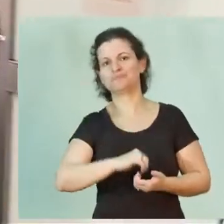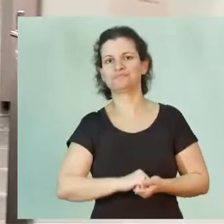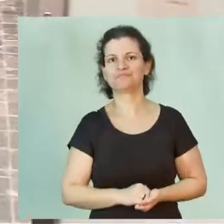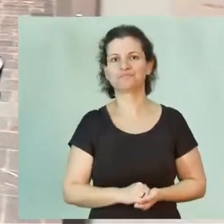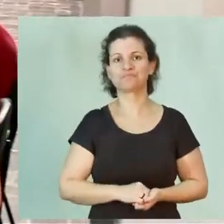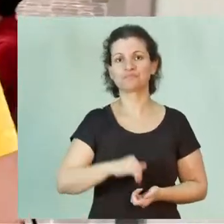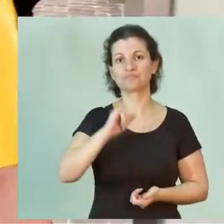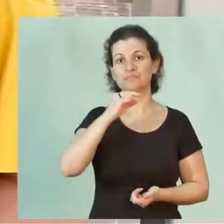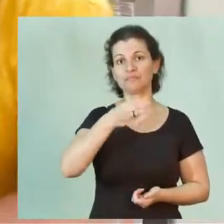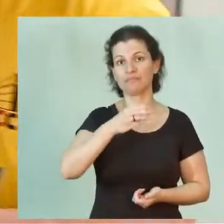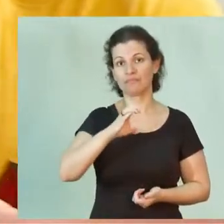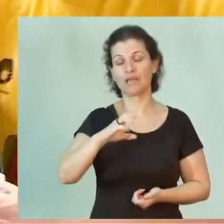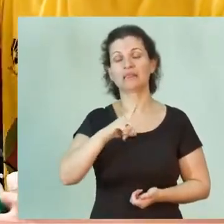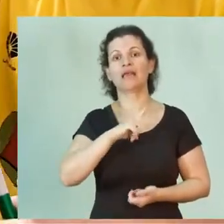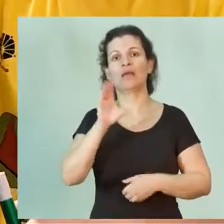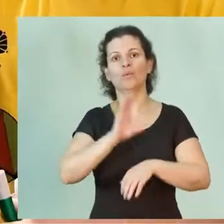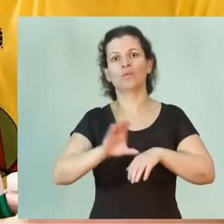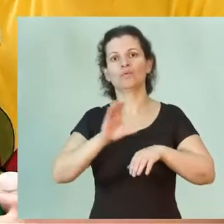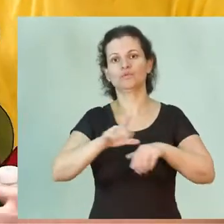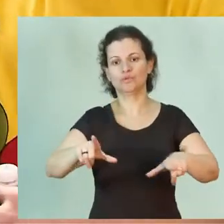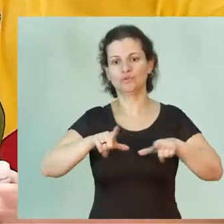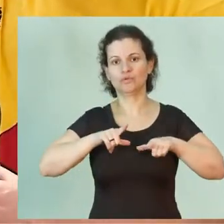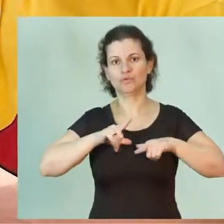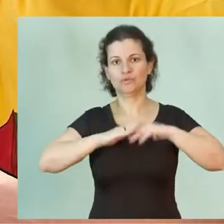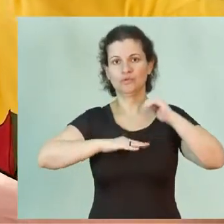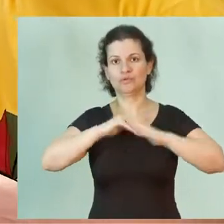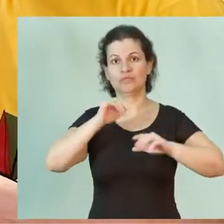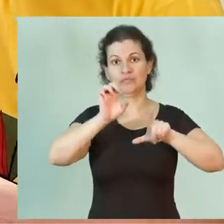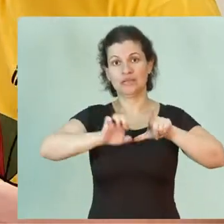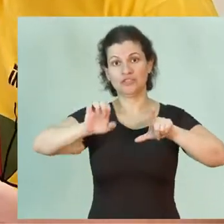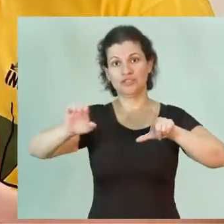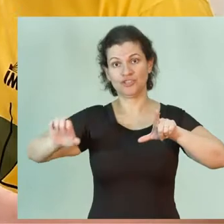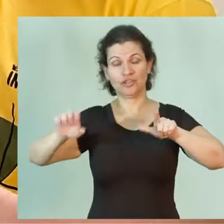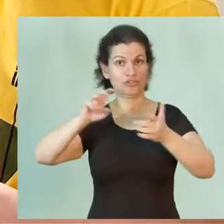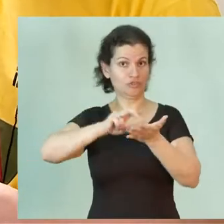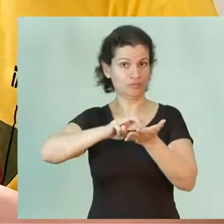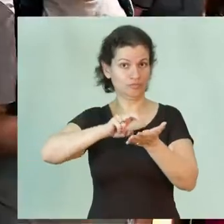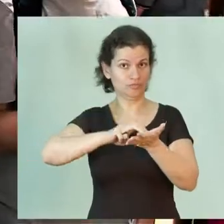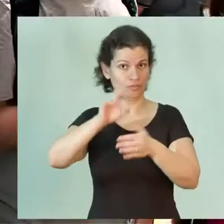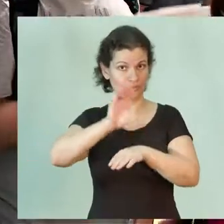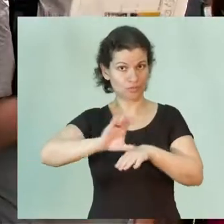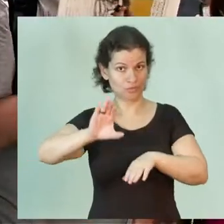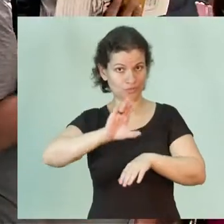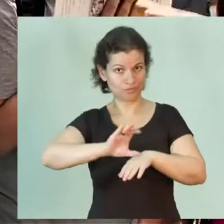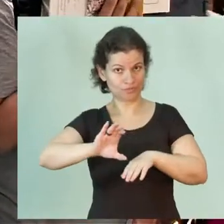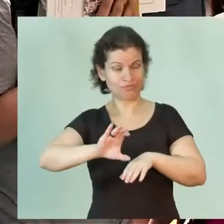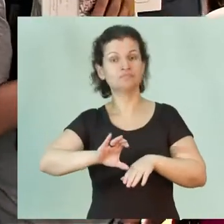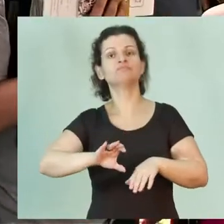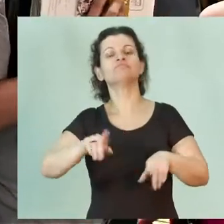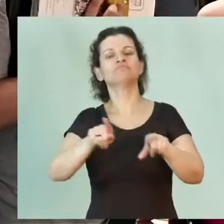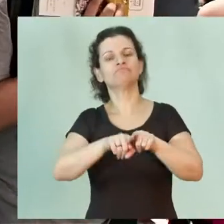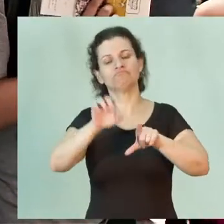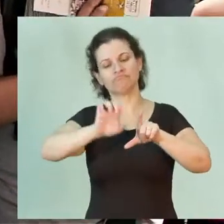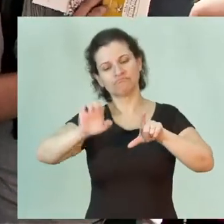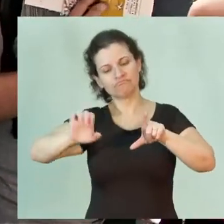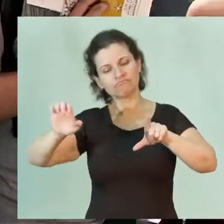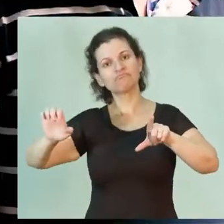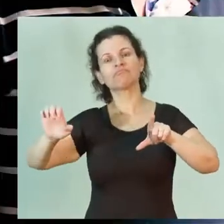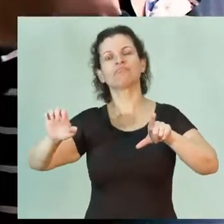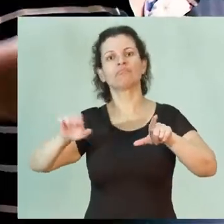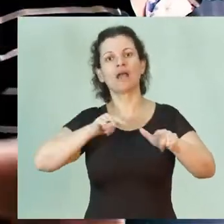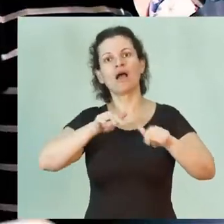No IMEC a gente tem também o curso de Bacharelado em Estatística, que um curso de urno. E o Estatístico, ele vai